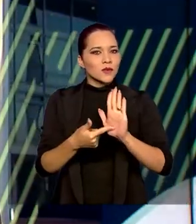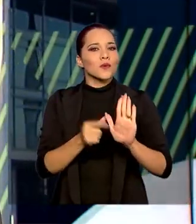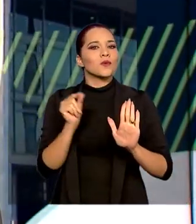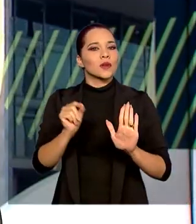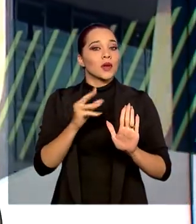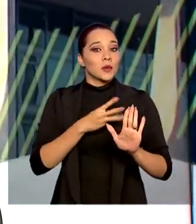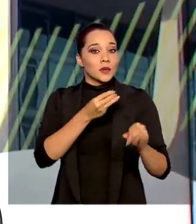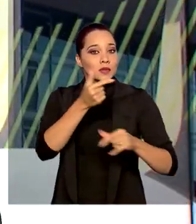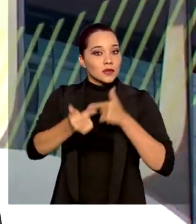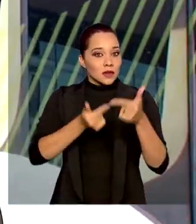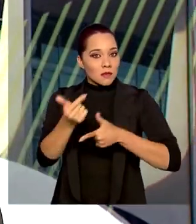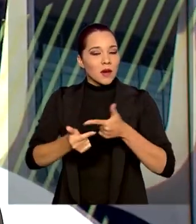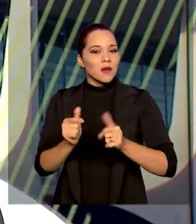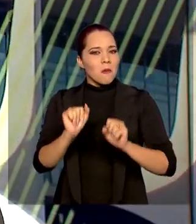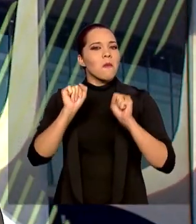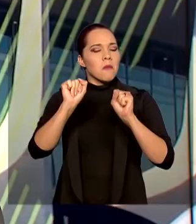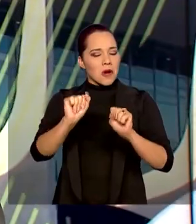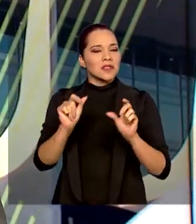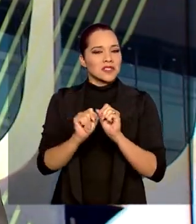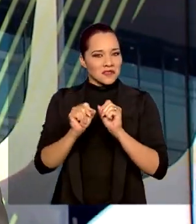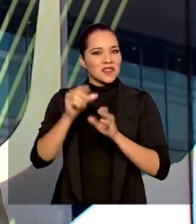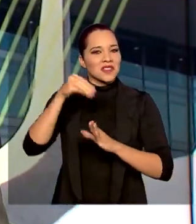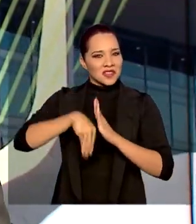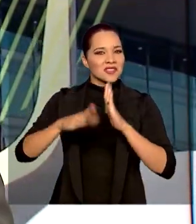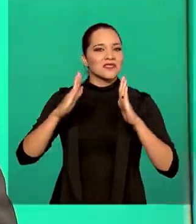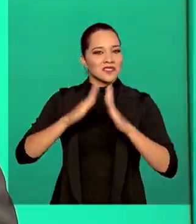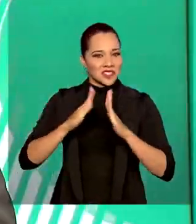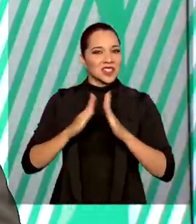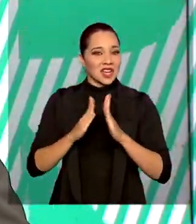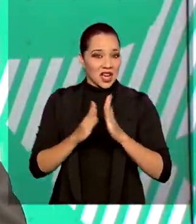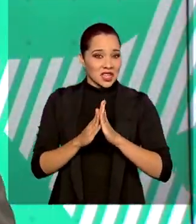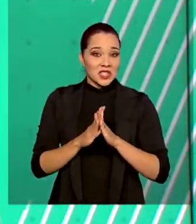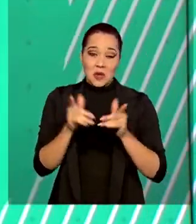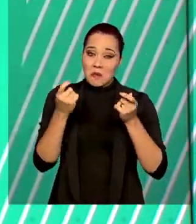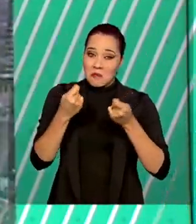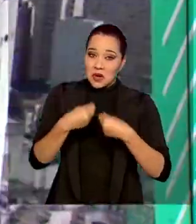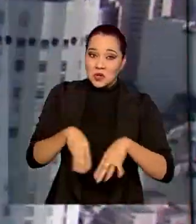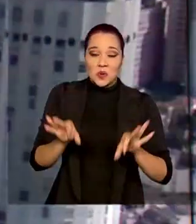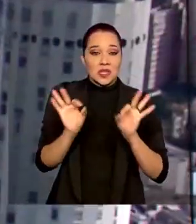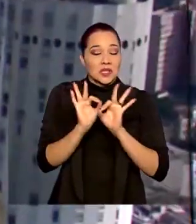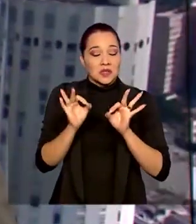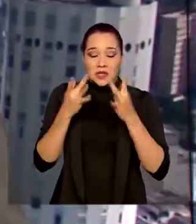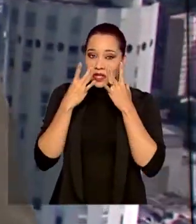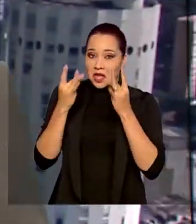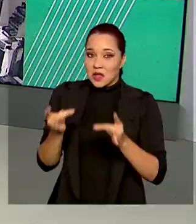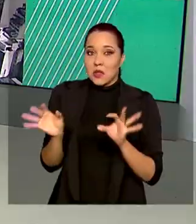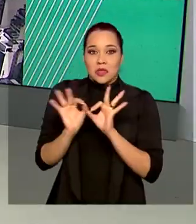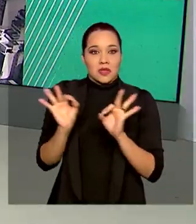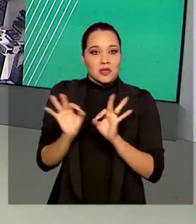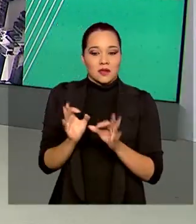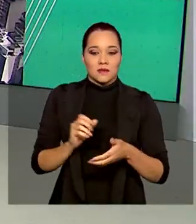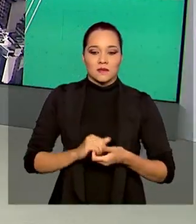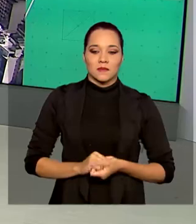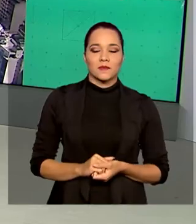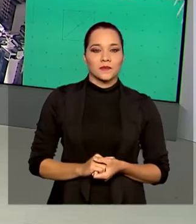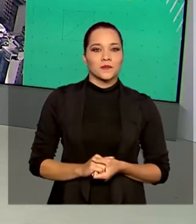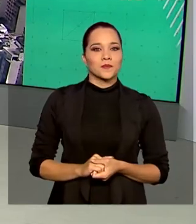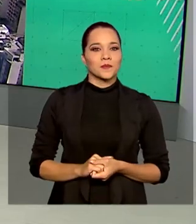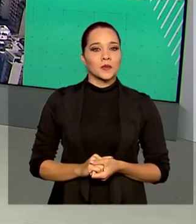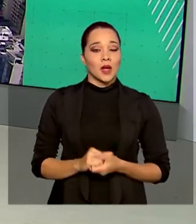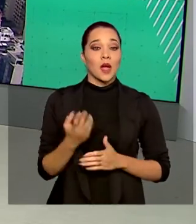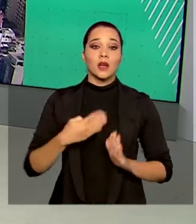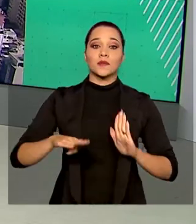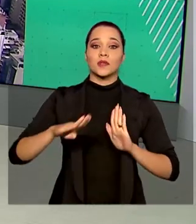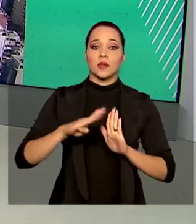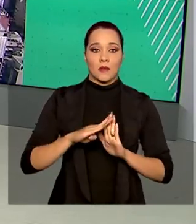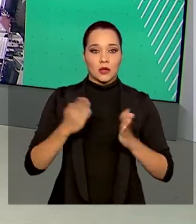muitas atividades podem ser realizadas remotamente, sem prejudicar o atendimento ao cidadão. As Forças